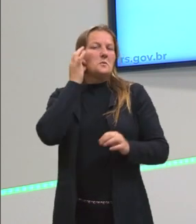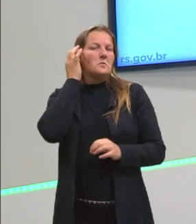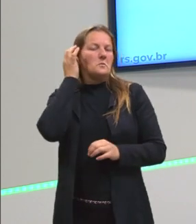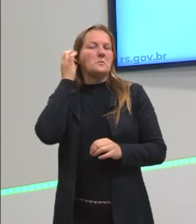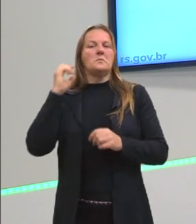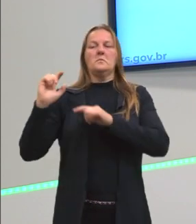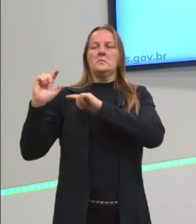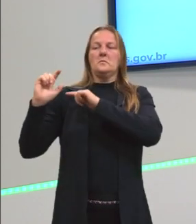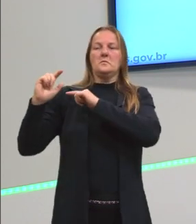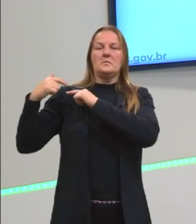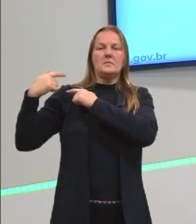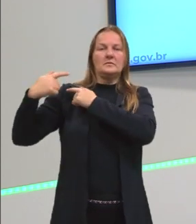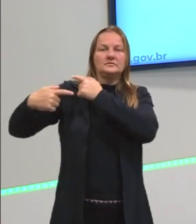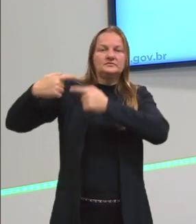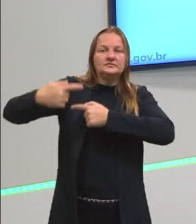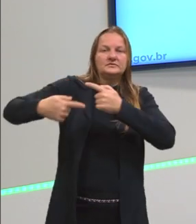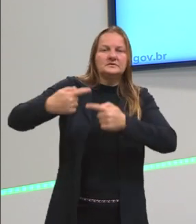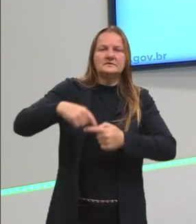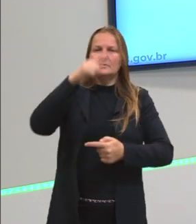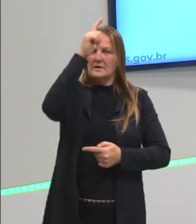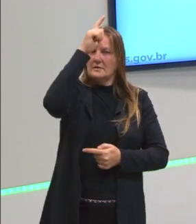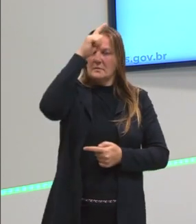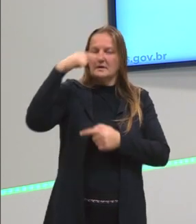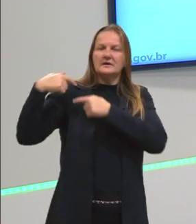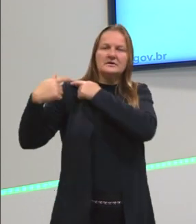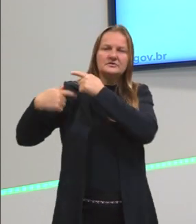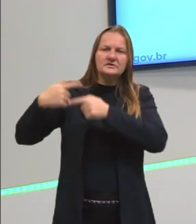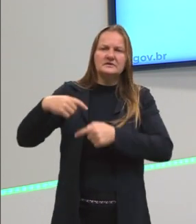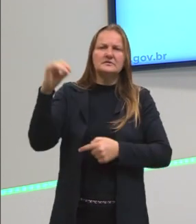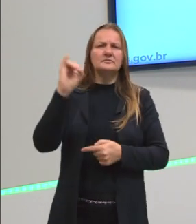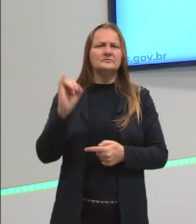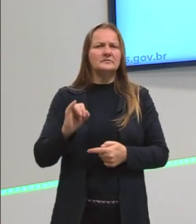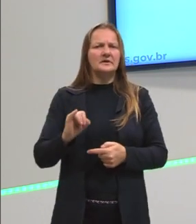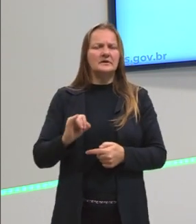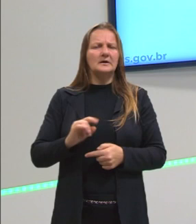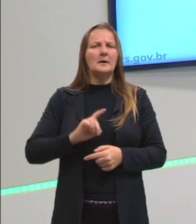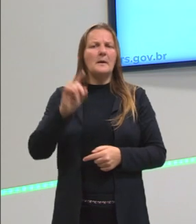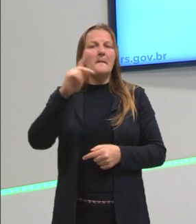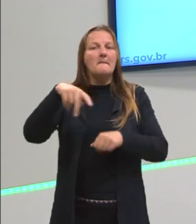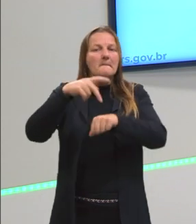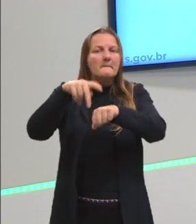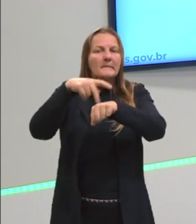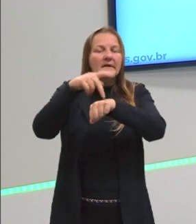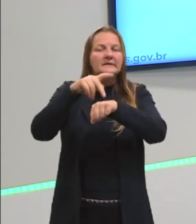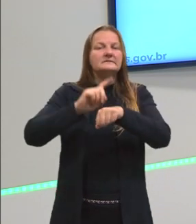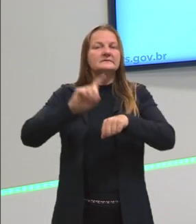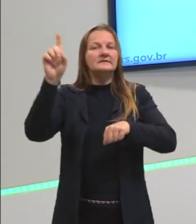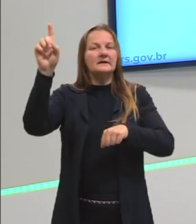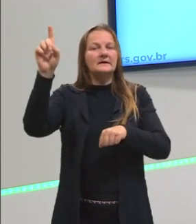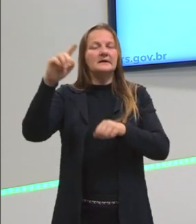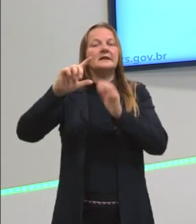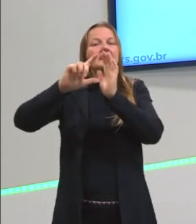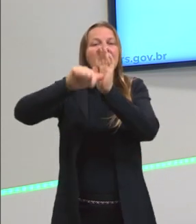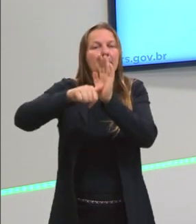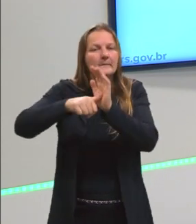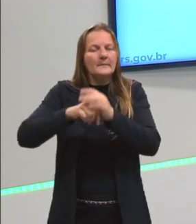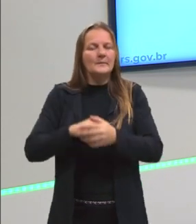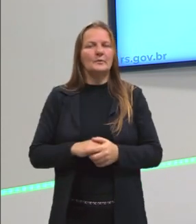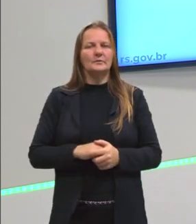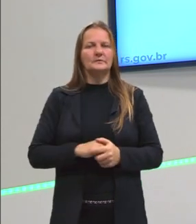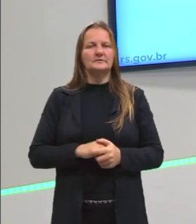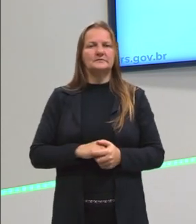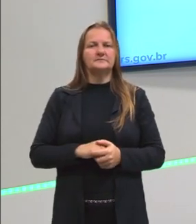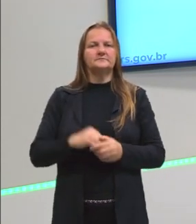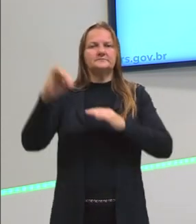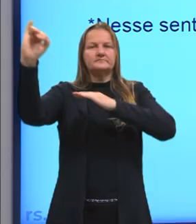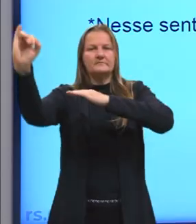descendentes de italianos, de alemães, mas esses países não estavam formados. A formação desses países ocorre posterior à imigração.